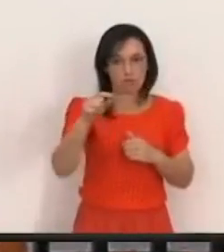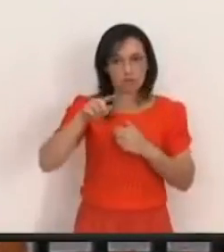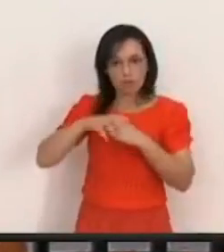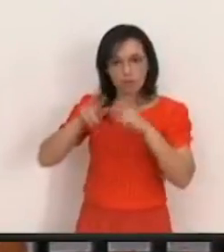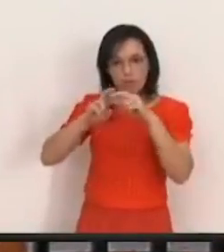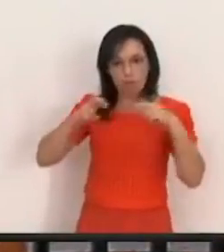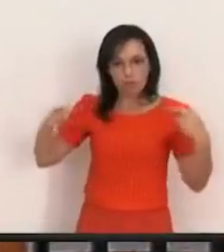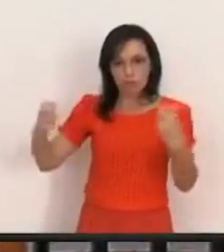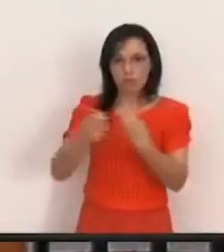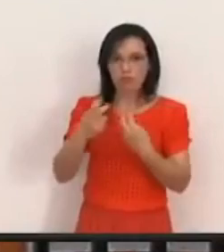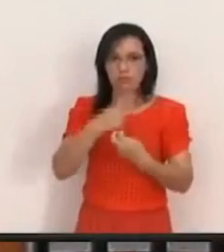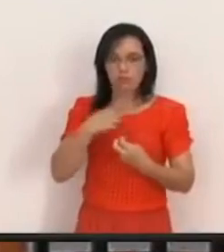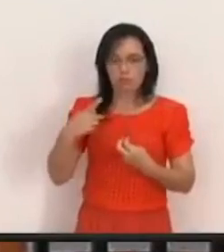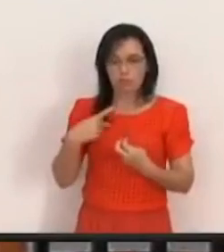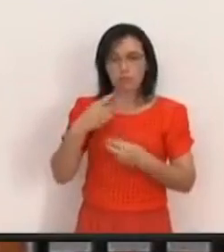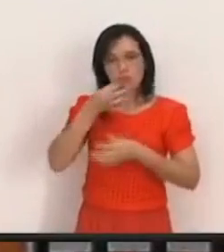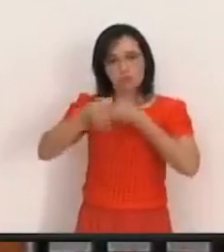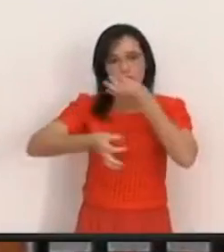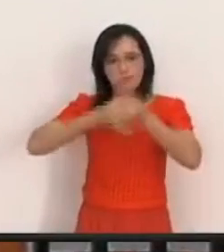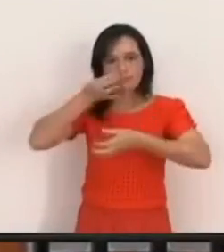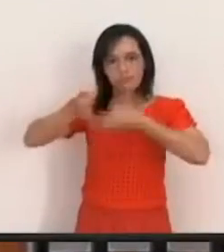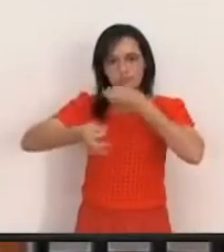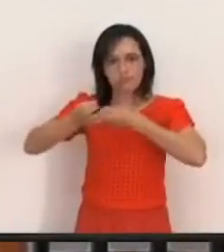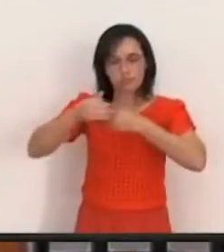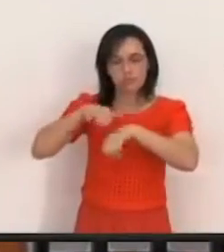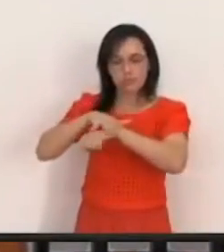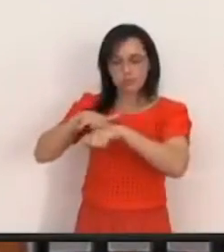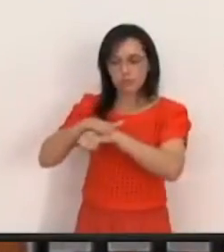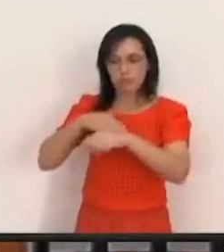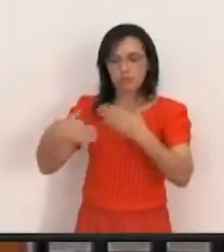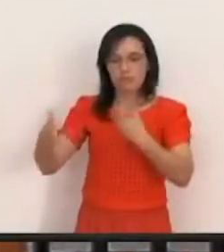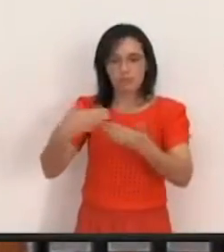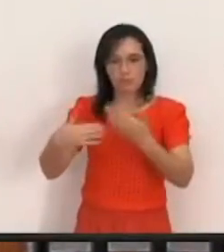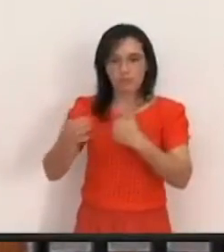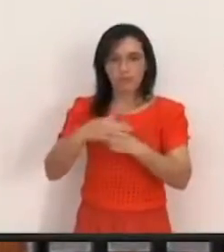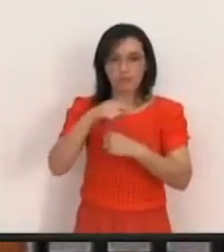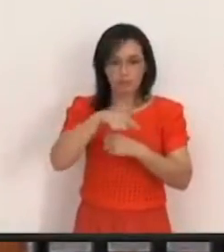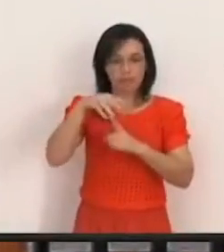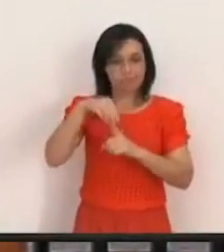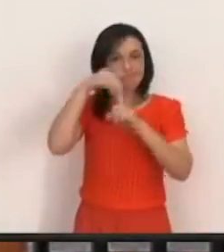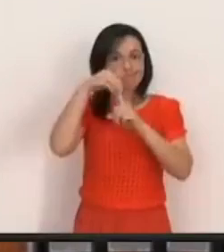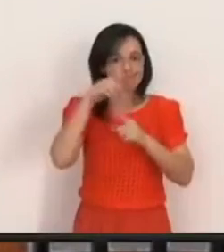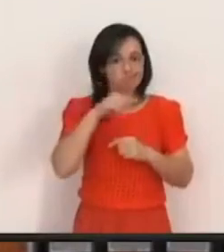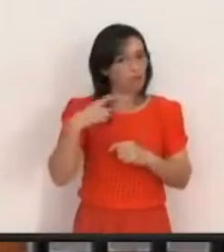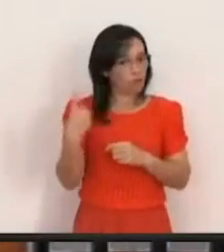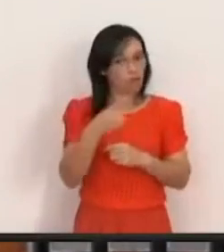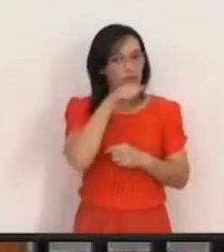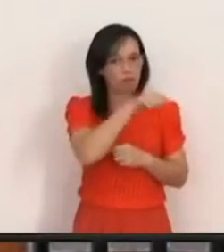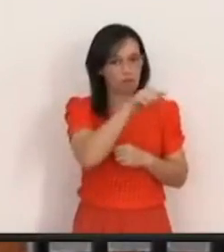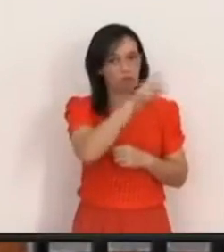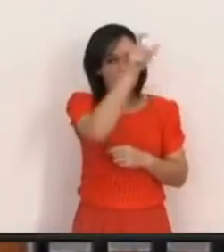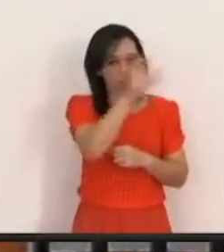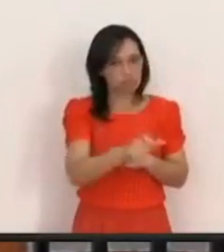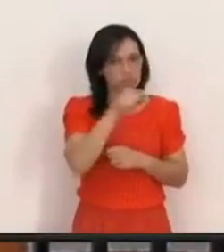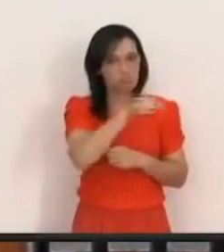então Puderam se expressar sobre o que perceberam E foram unânimes Em reconhecer que o Rodrigo Ele